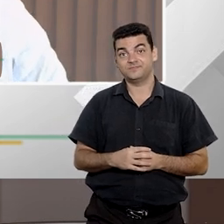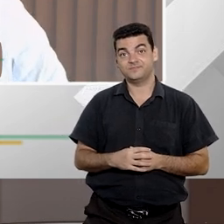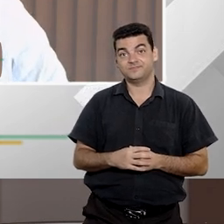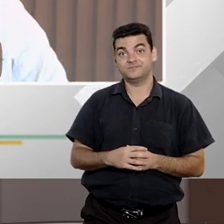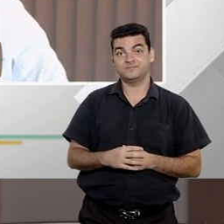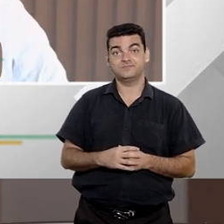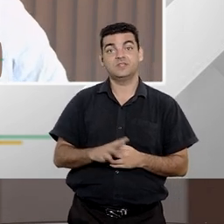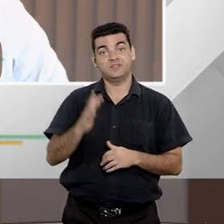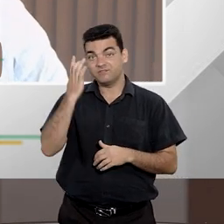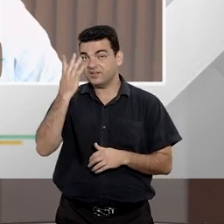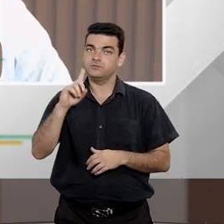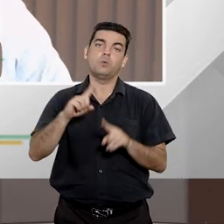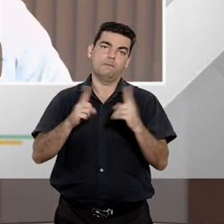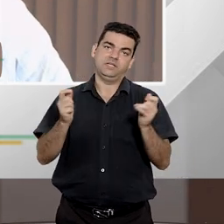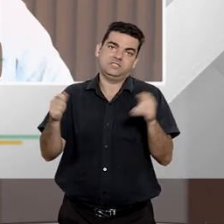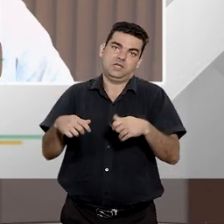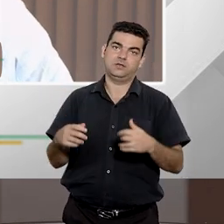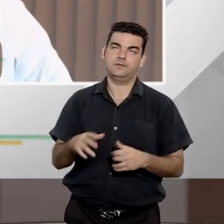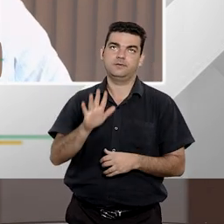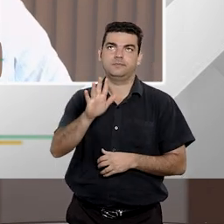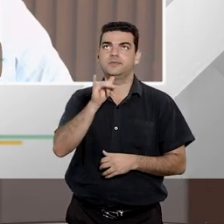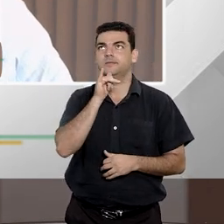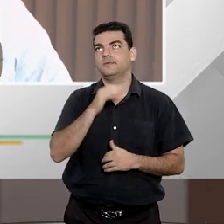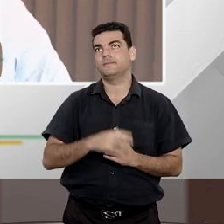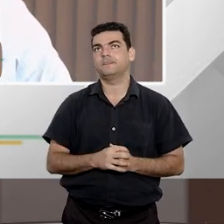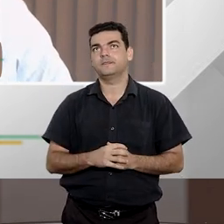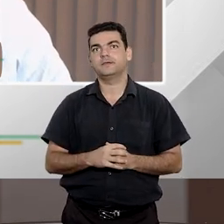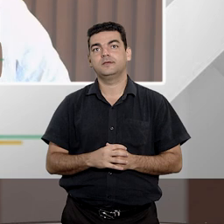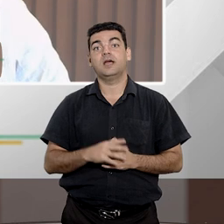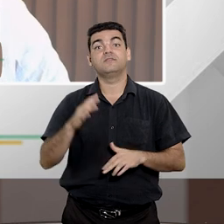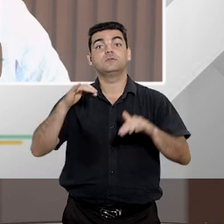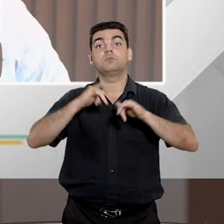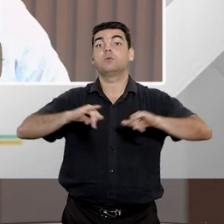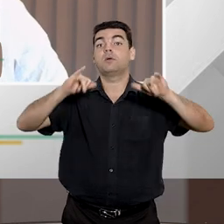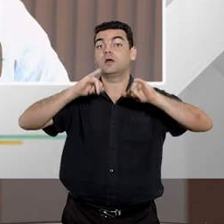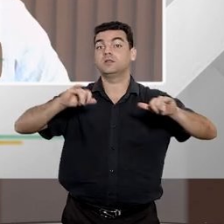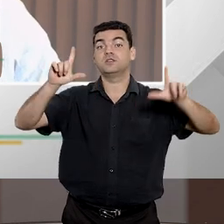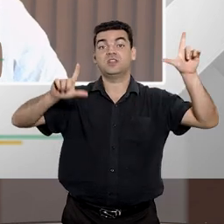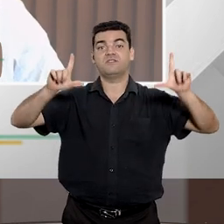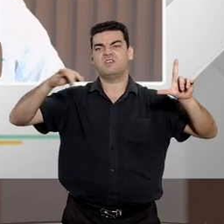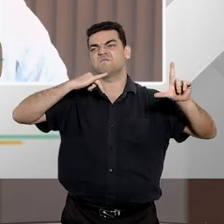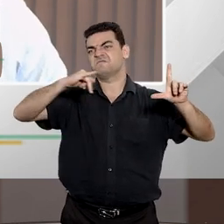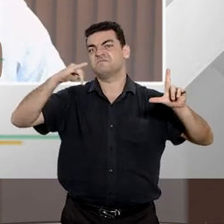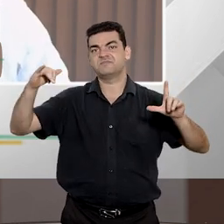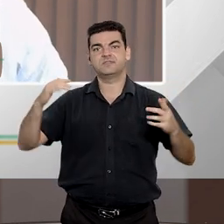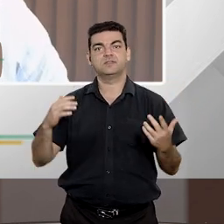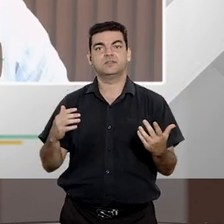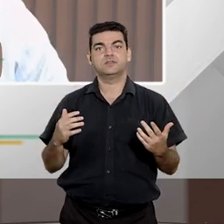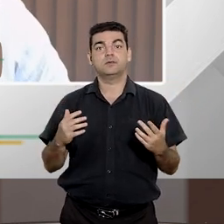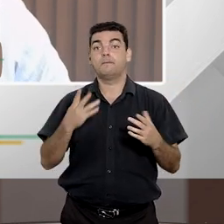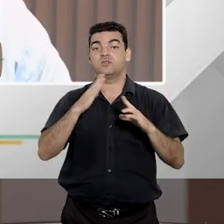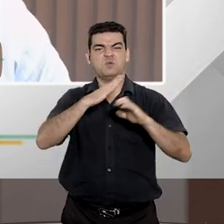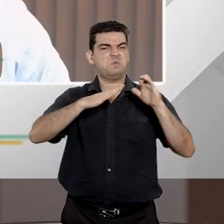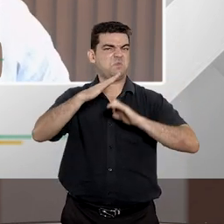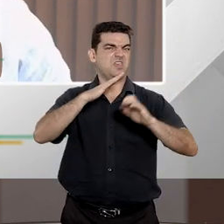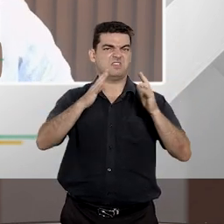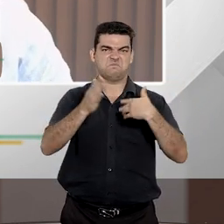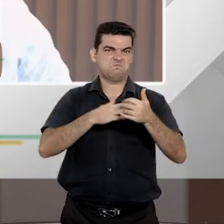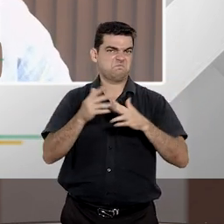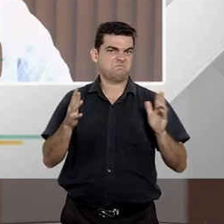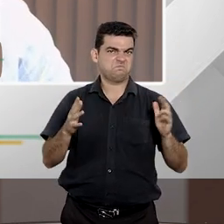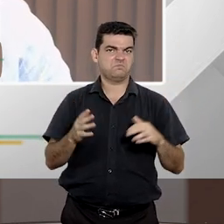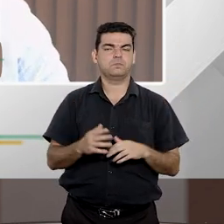isso não seja fácil. Por exemplo, quando há uma propaganda abusiva na televisão por parte de uma empresa que